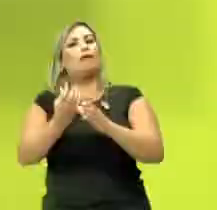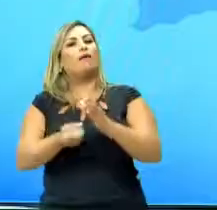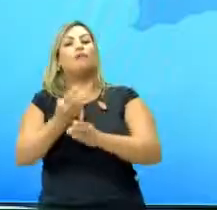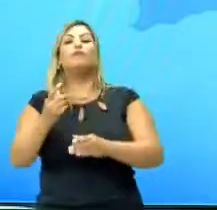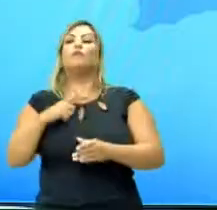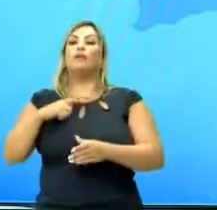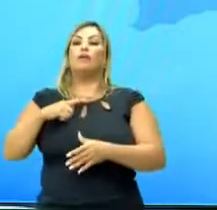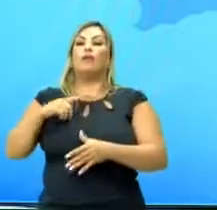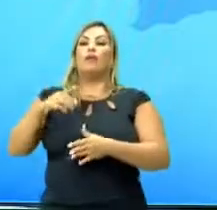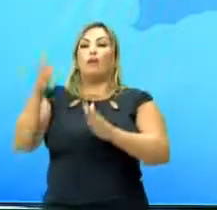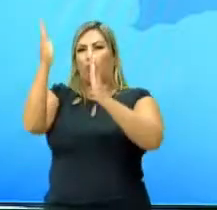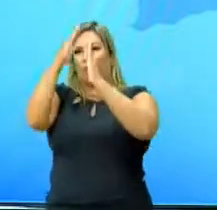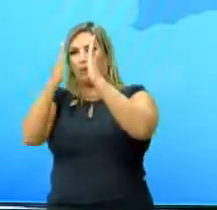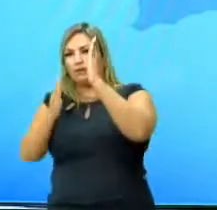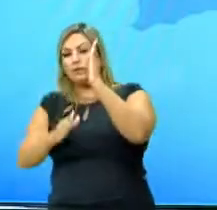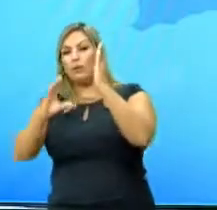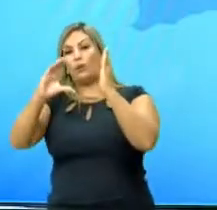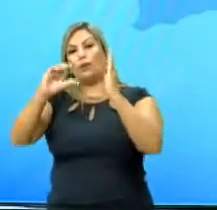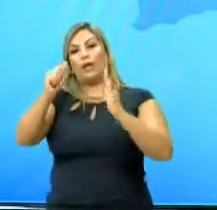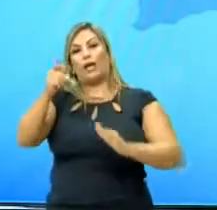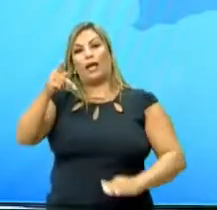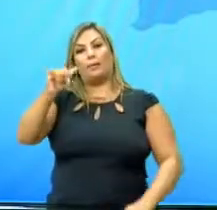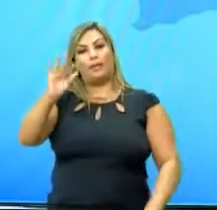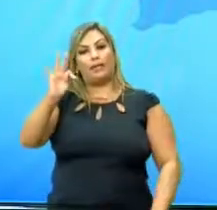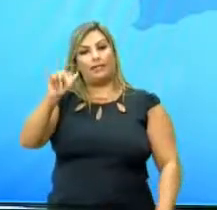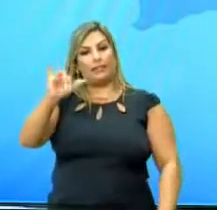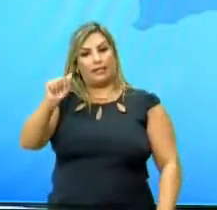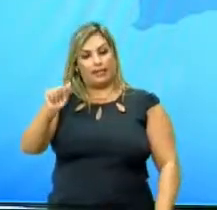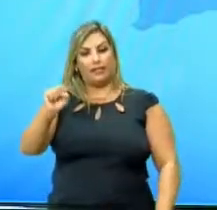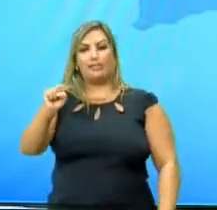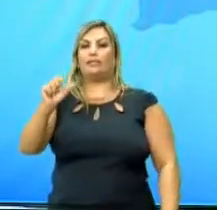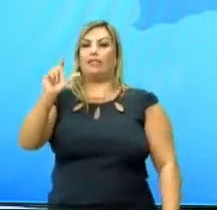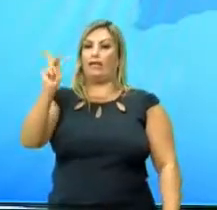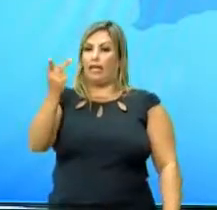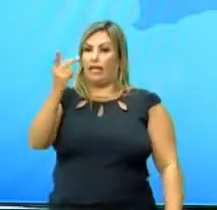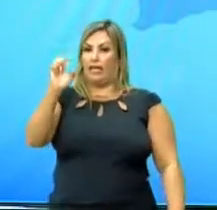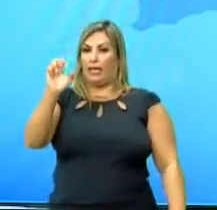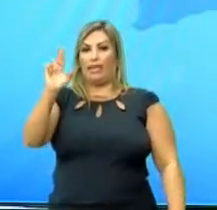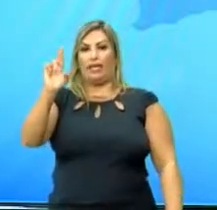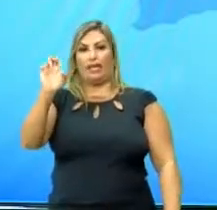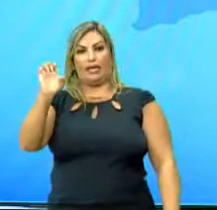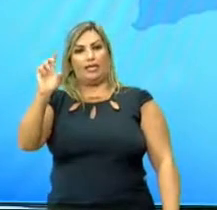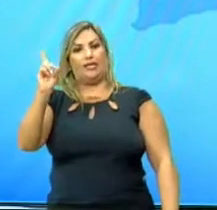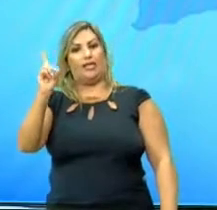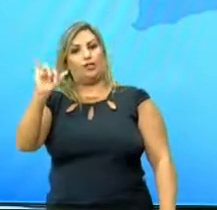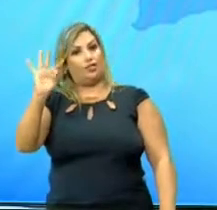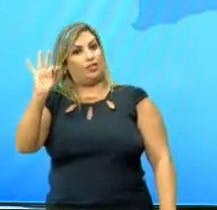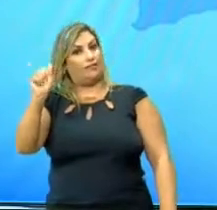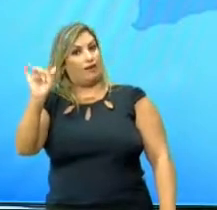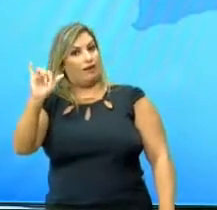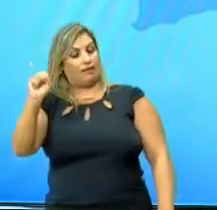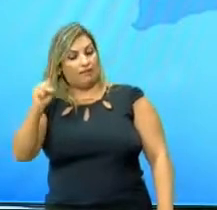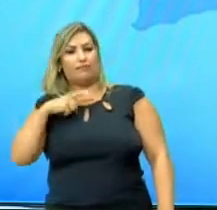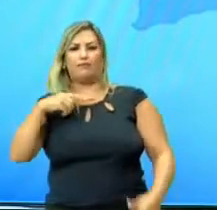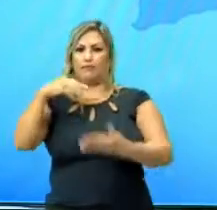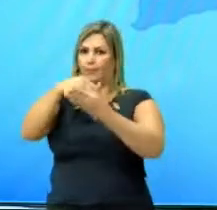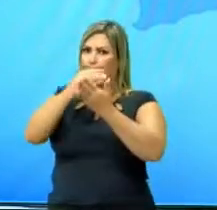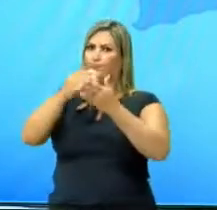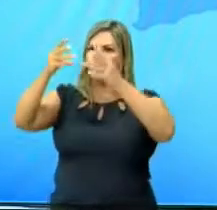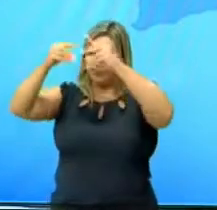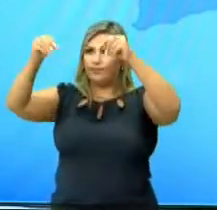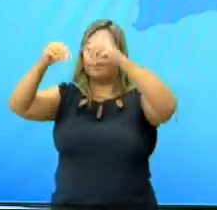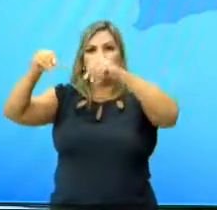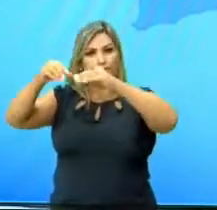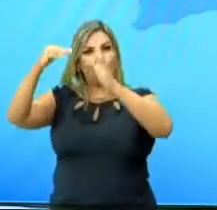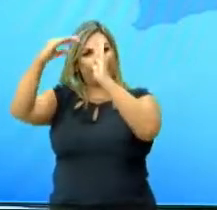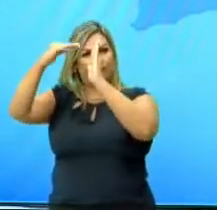chamadas capitanias hereditárias. Então, no litoral brasileiro, né? A gente vai ver justamente a divisão em grandes lotes,